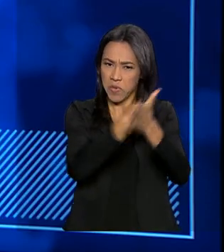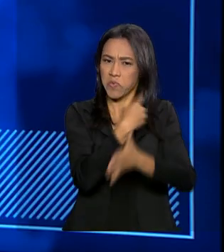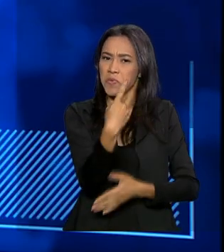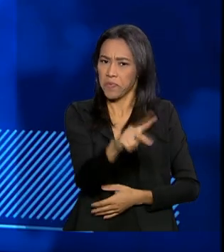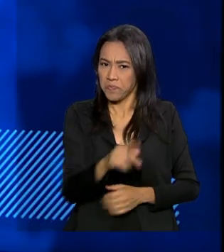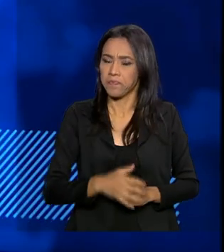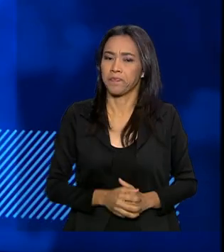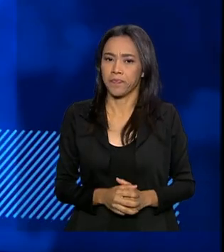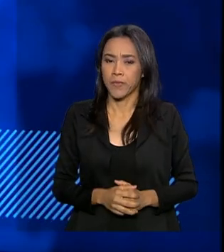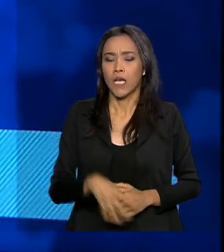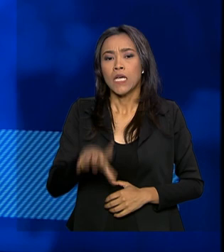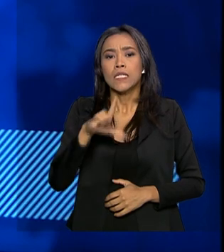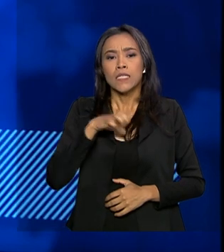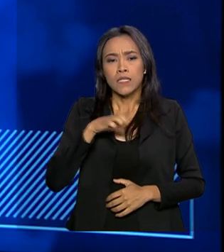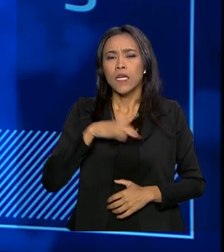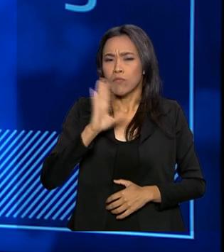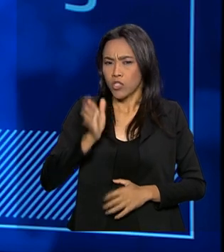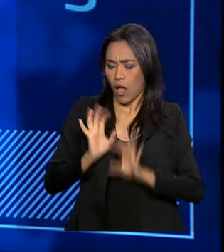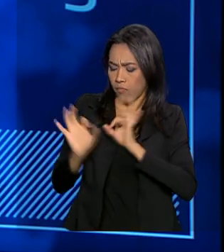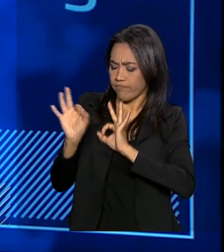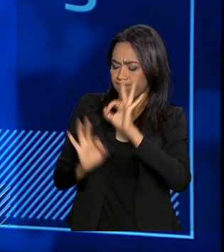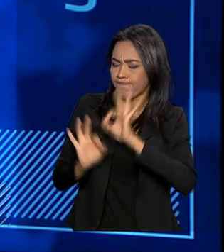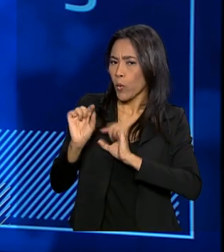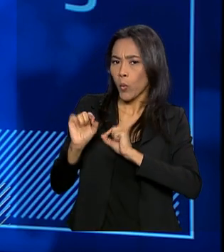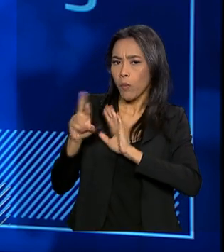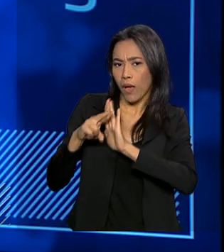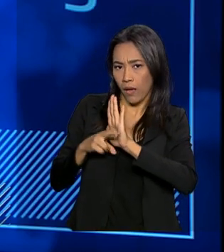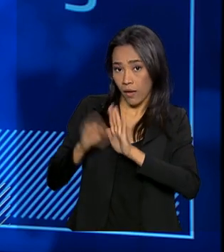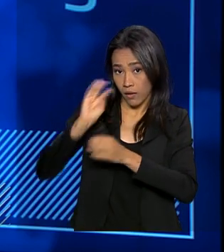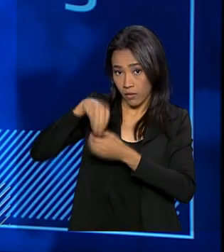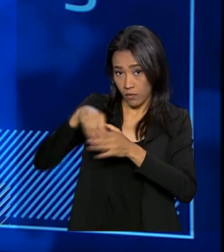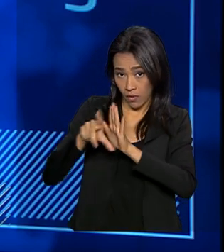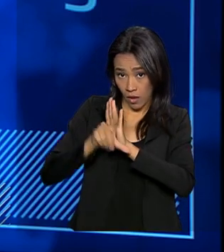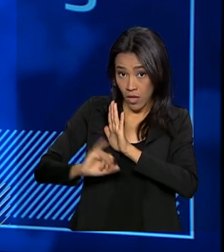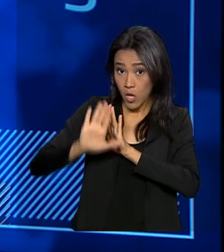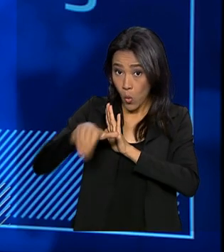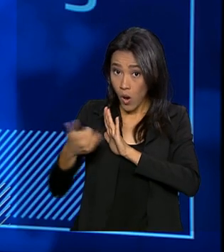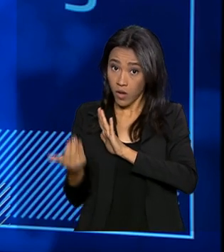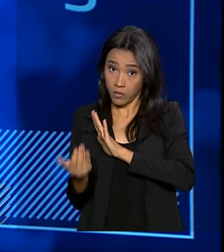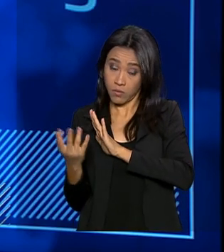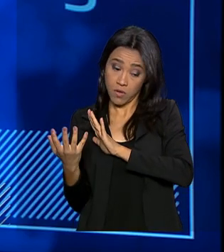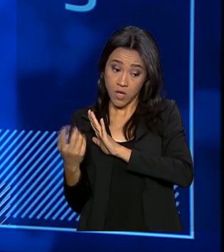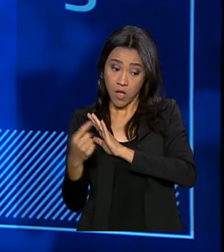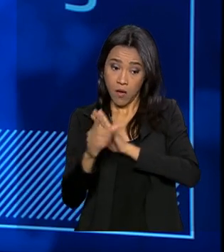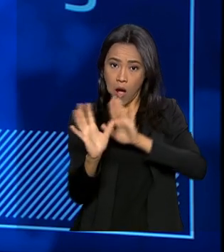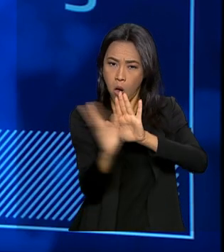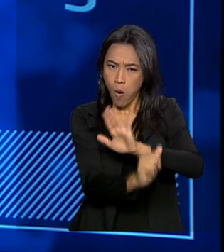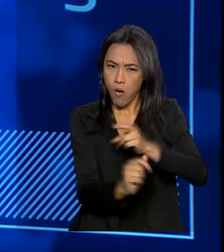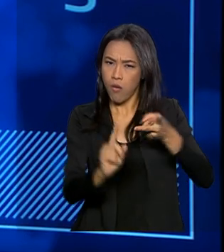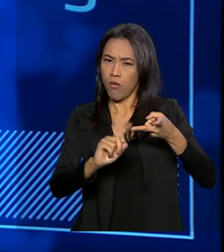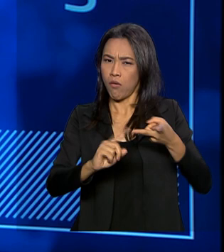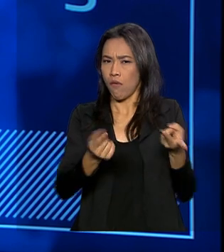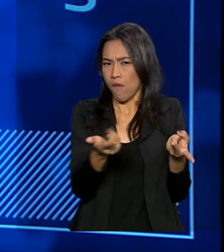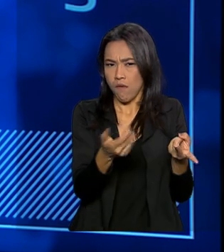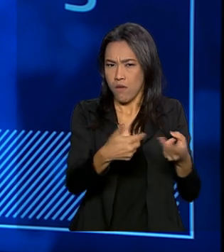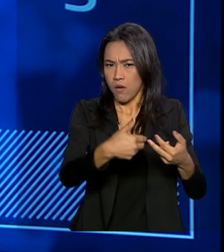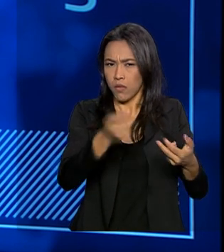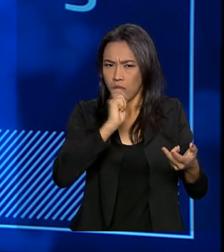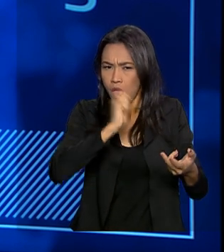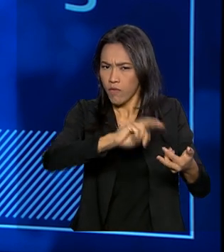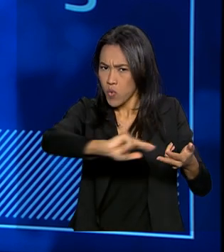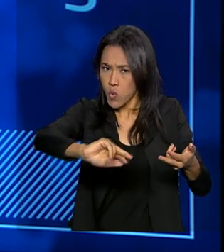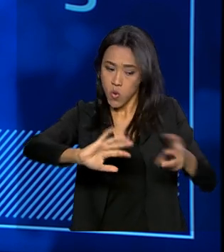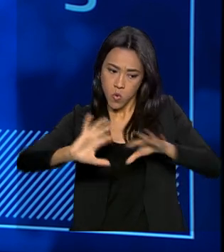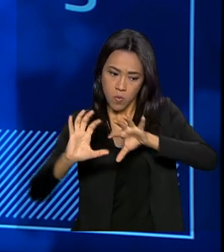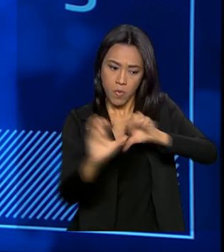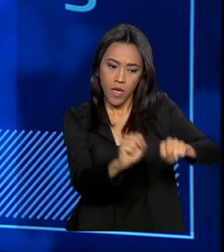Nós temos já uma previsão na legislação, que quando o bem é perdido em relação a crimes praticados, crimes de tráfico, esse bem é dado